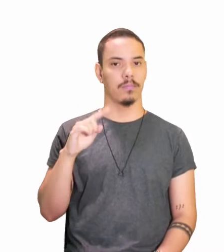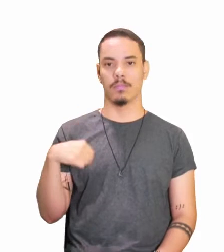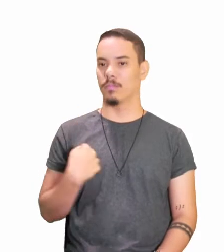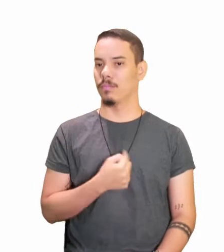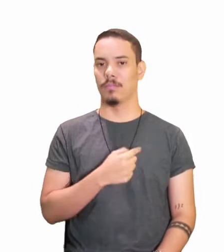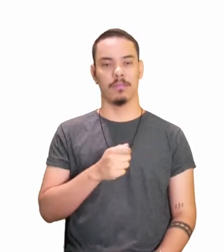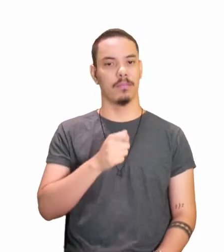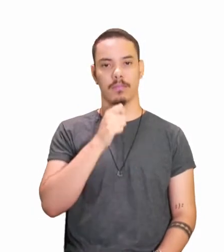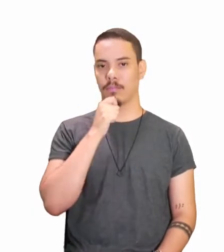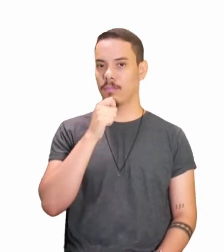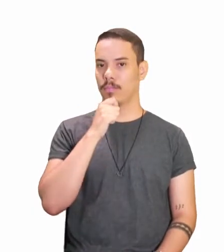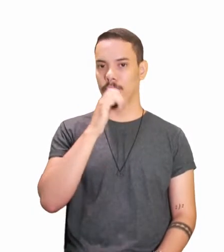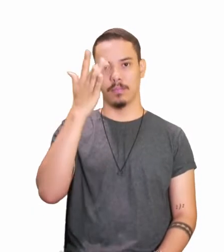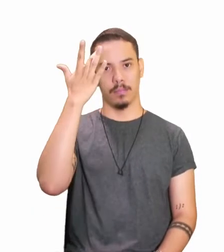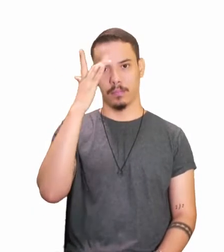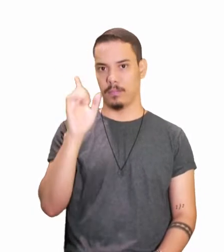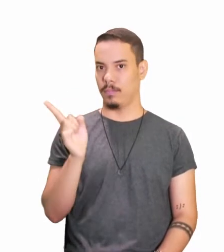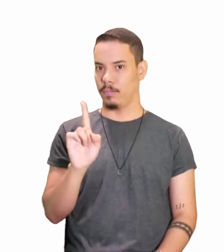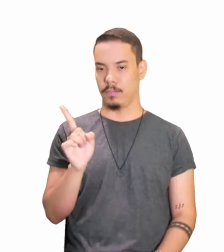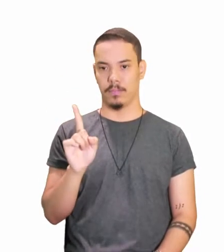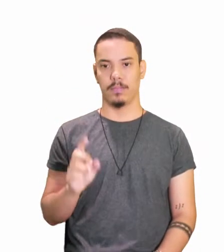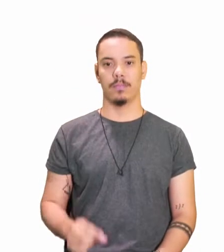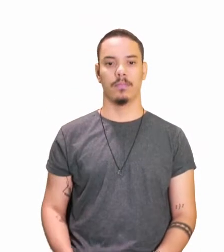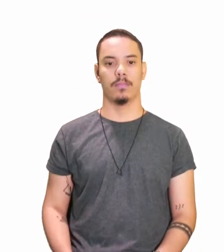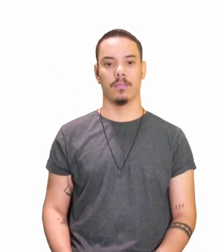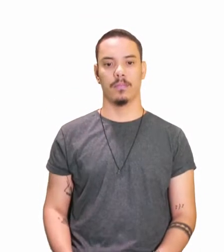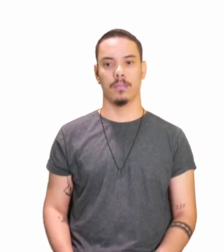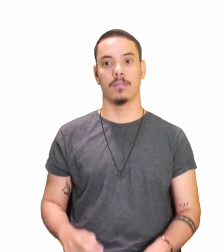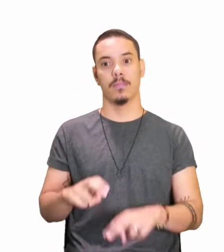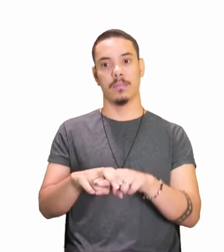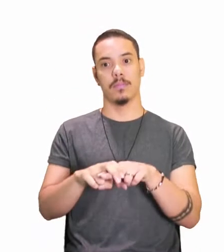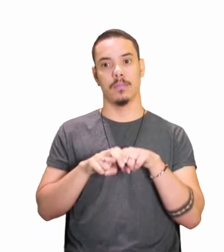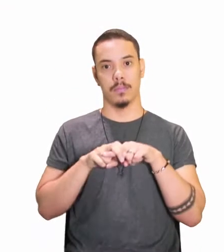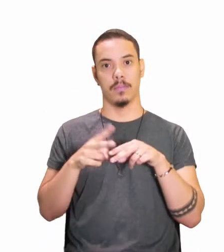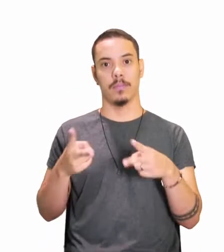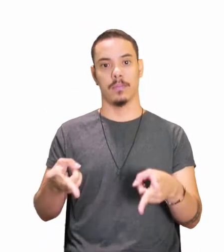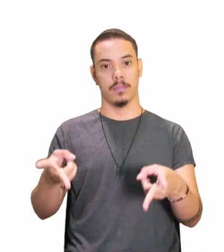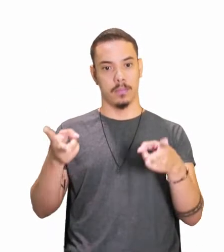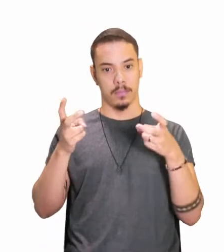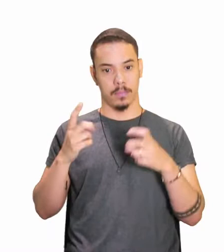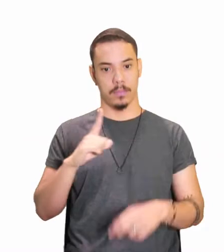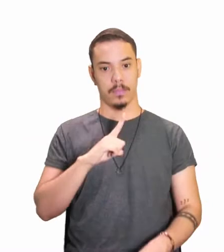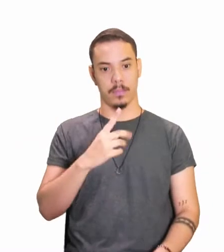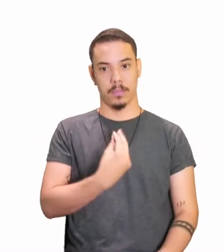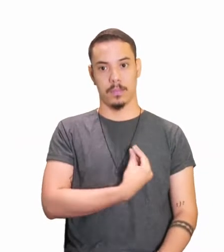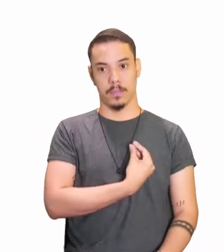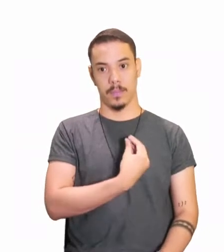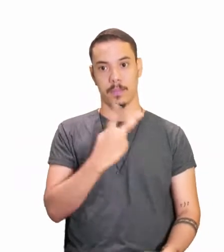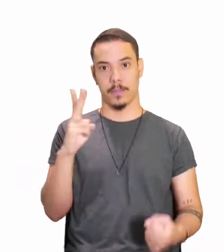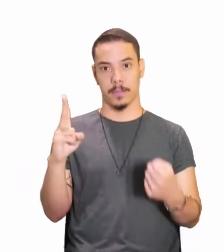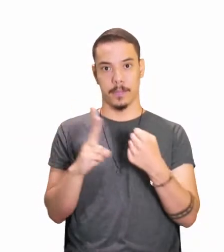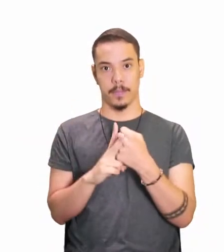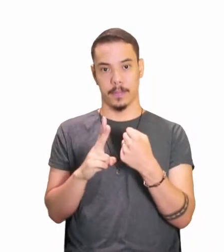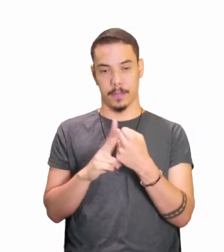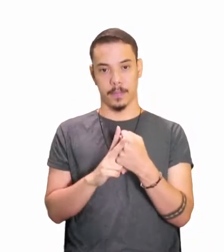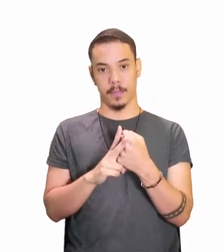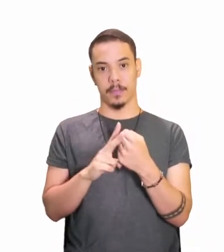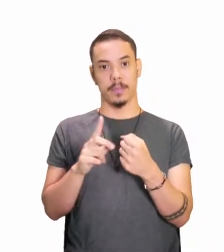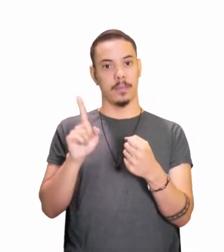não sabemos. Então, Amadinho, perceba que a presença do verbo é